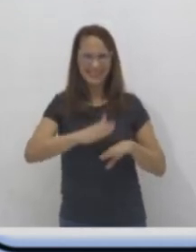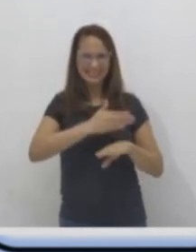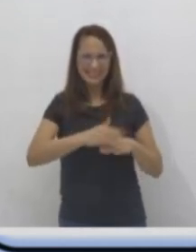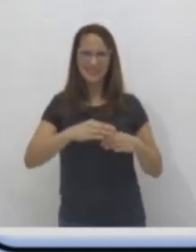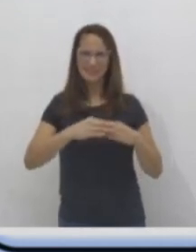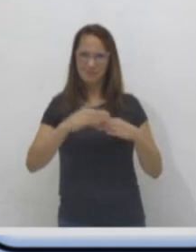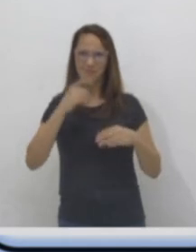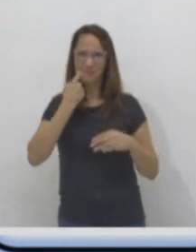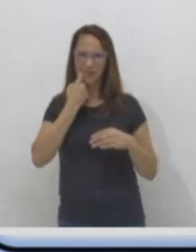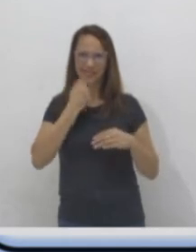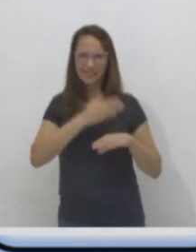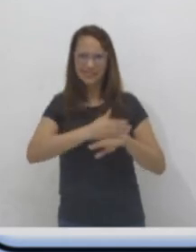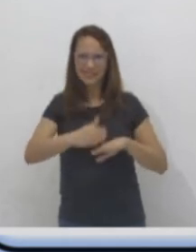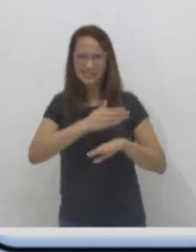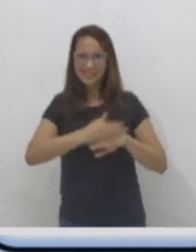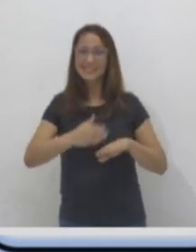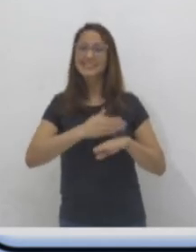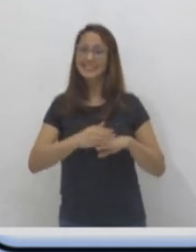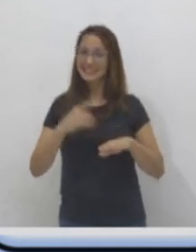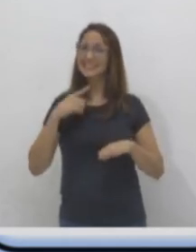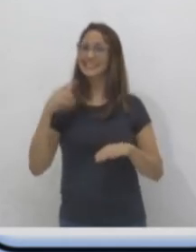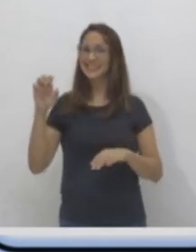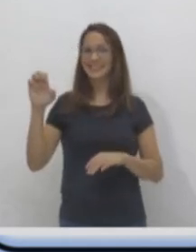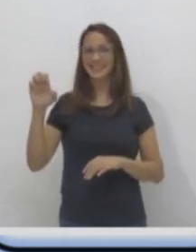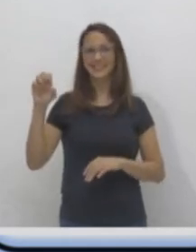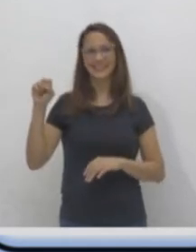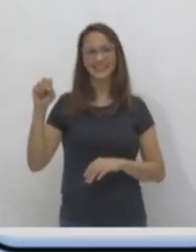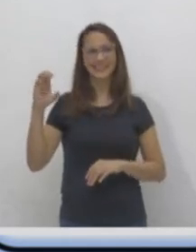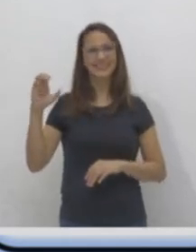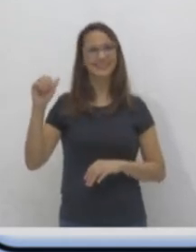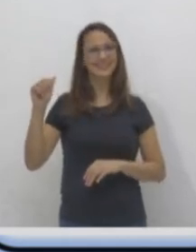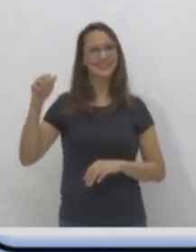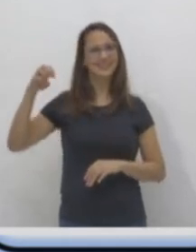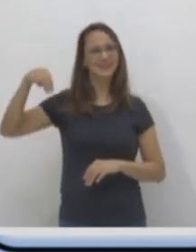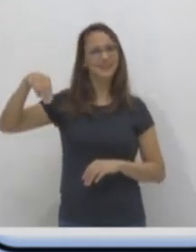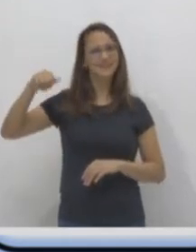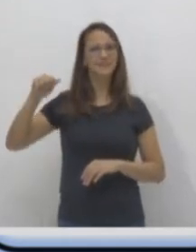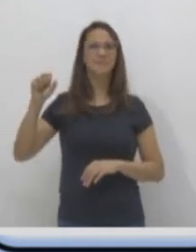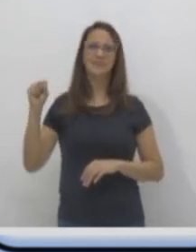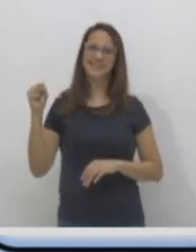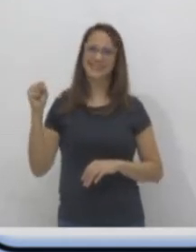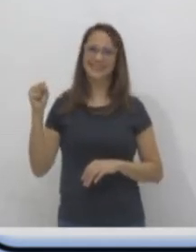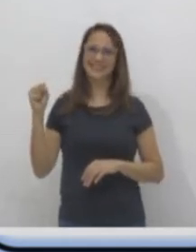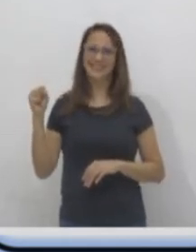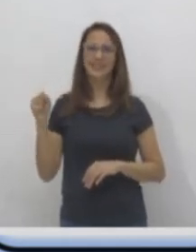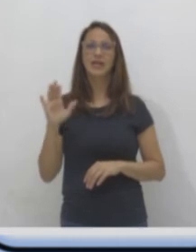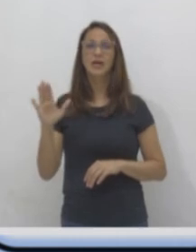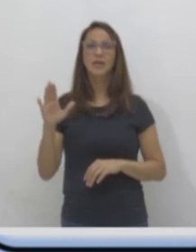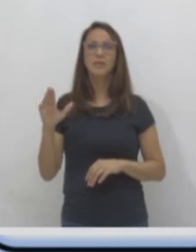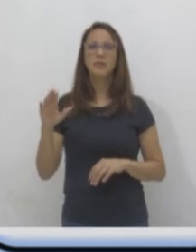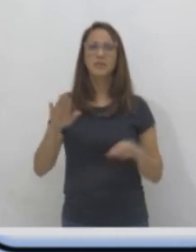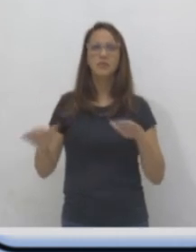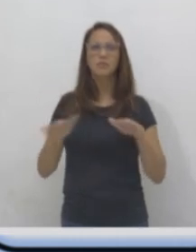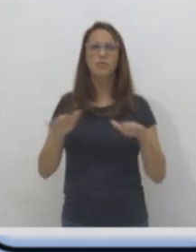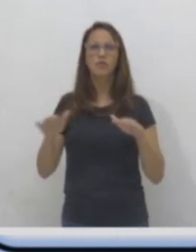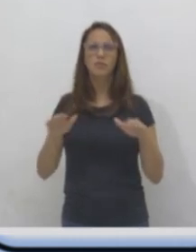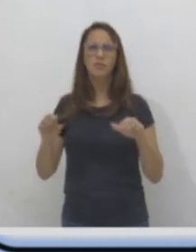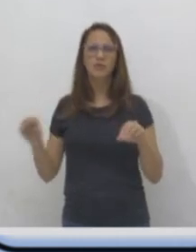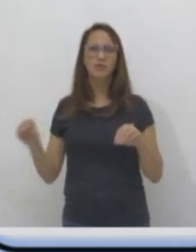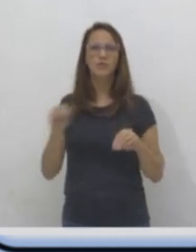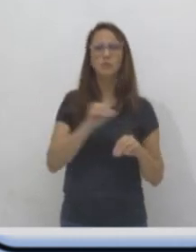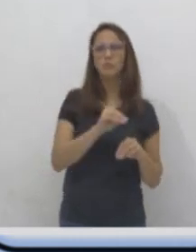O peixe, ele é coberto por escamas. E ele se desloca por onde? Na terra, no ar